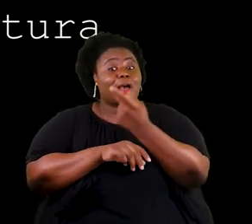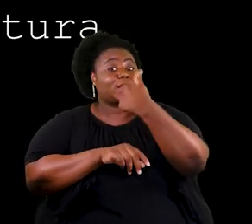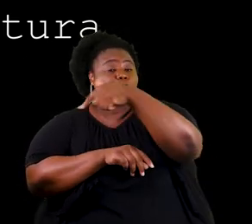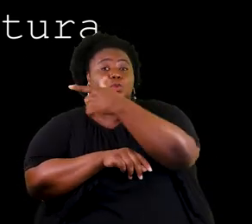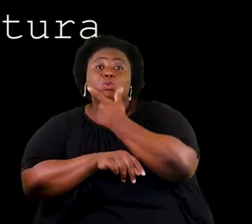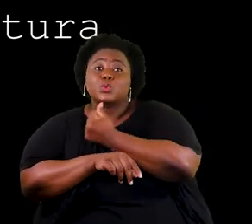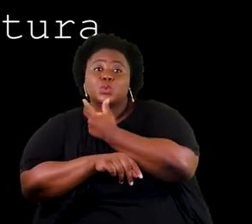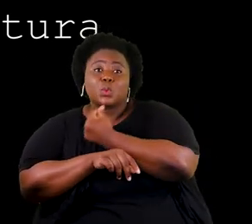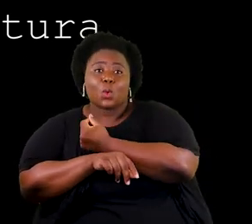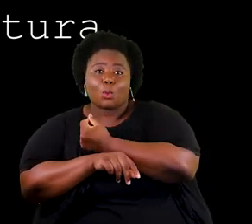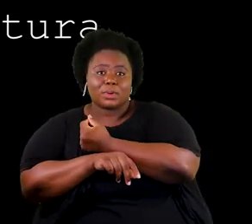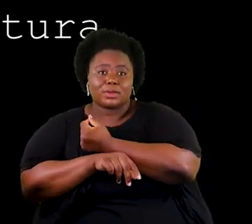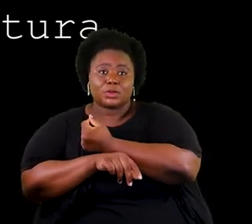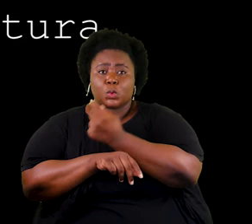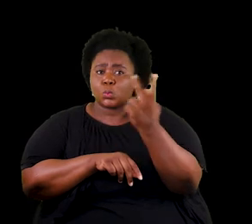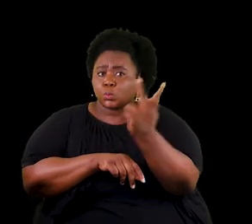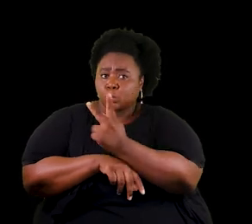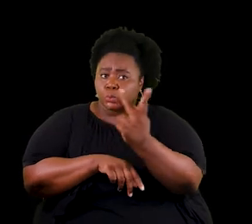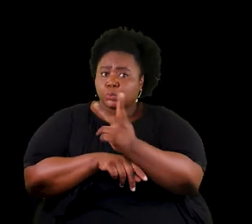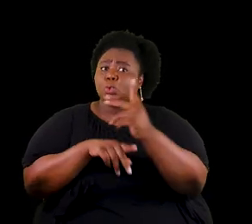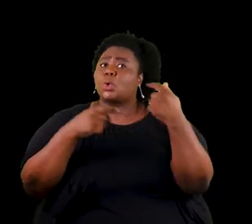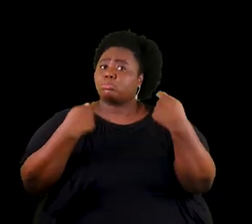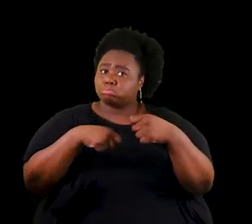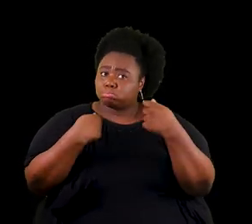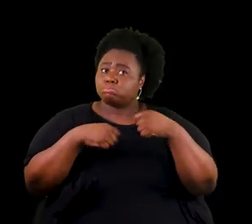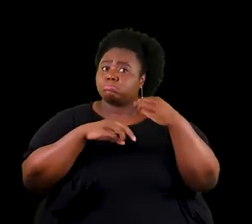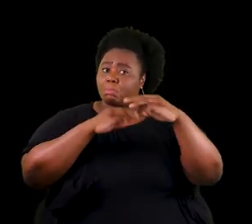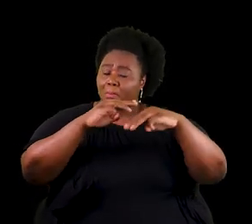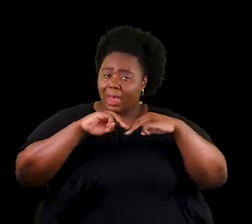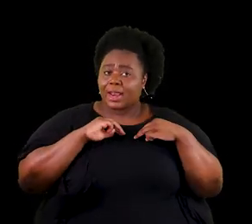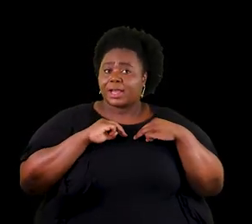acho que ambos dois merecem, né?